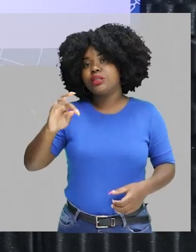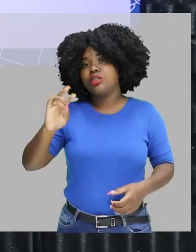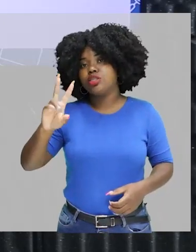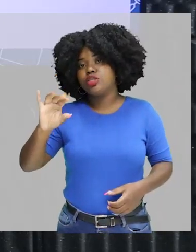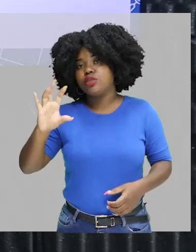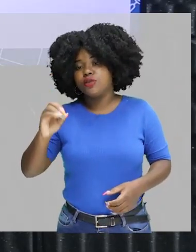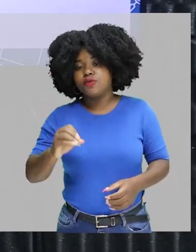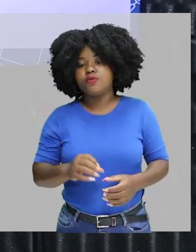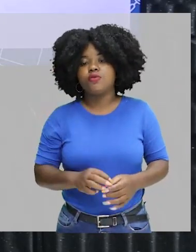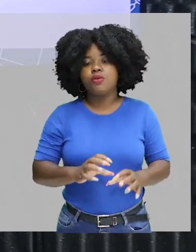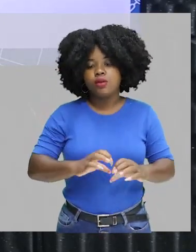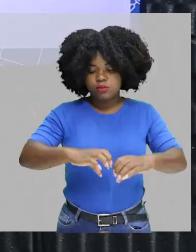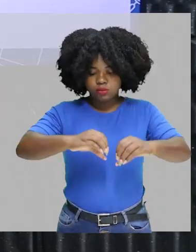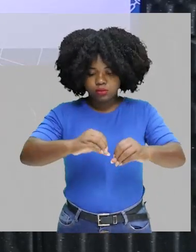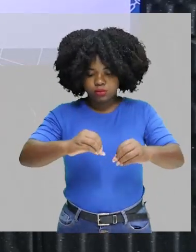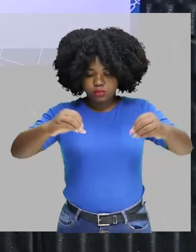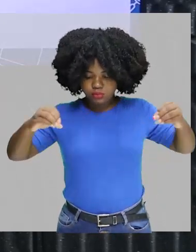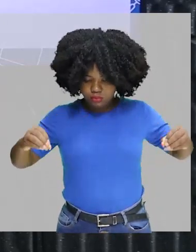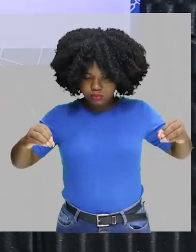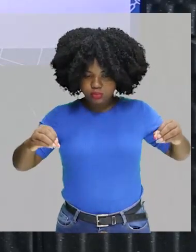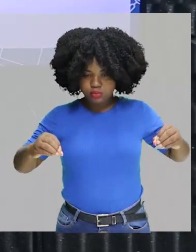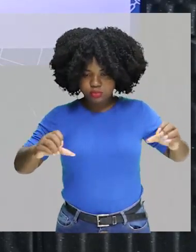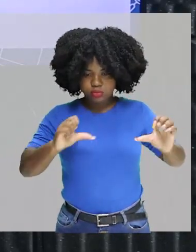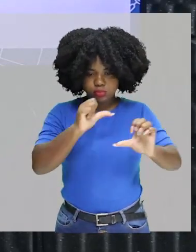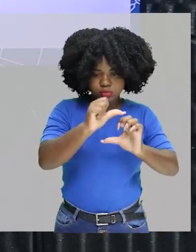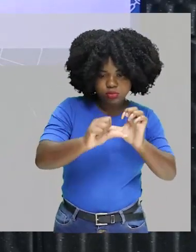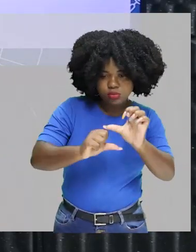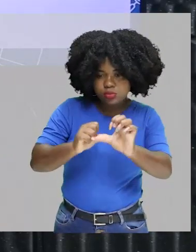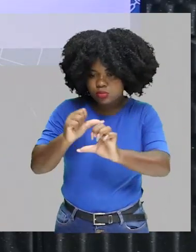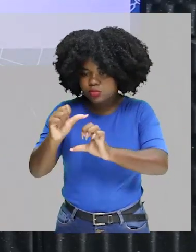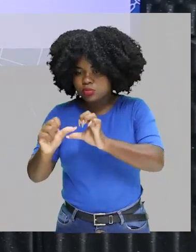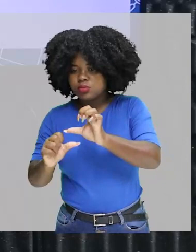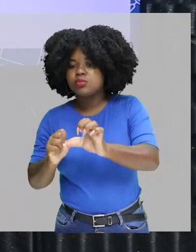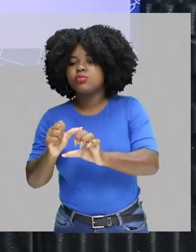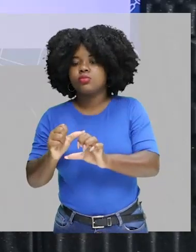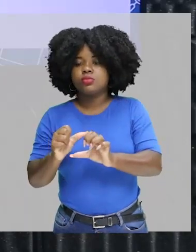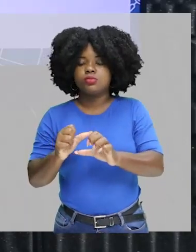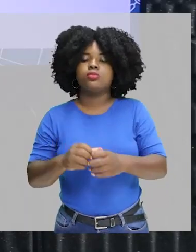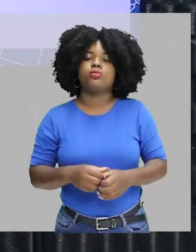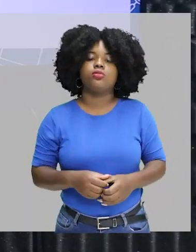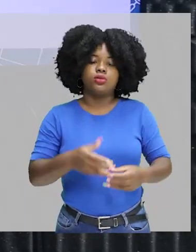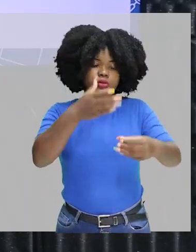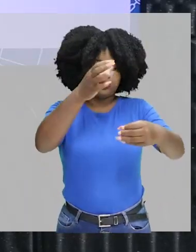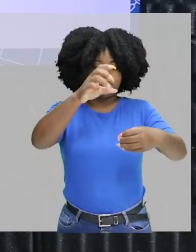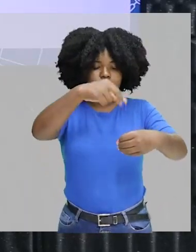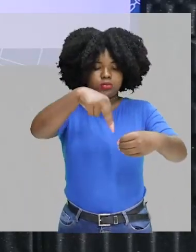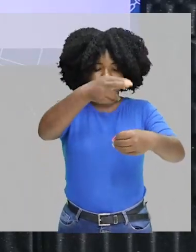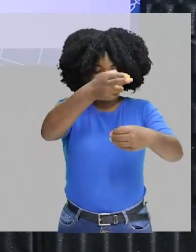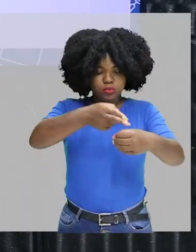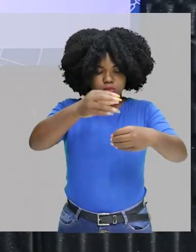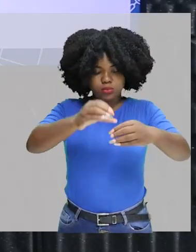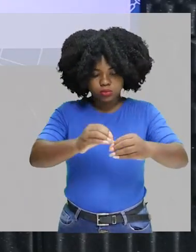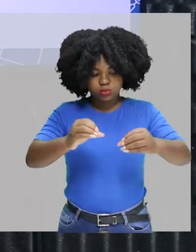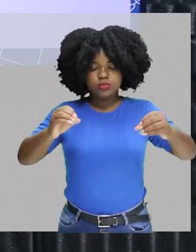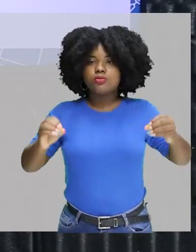seja, para que uma amostra radioativa se reduza a metade, certo? Vamos